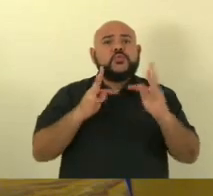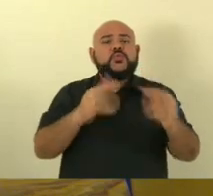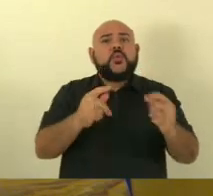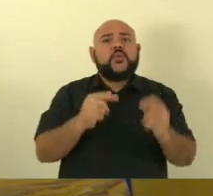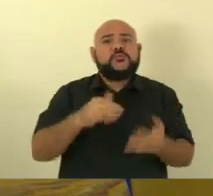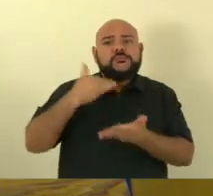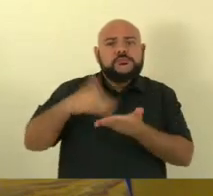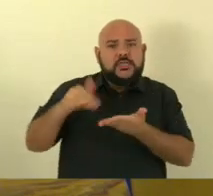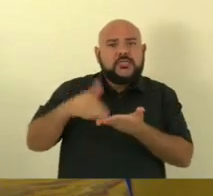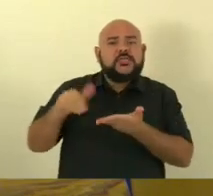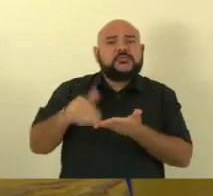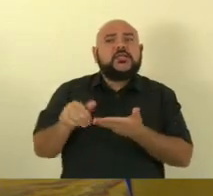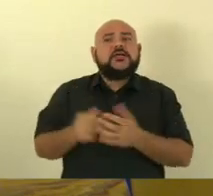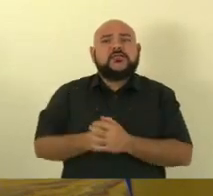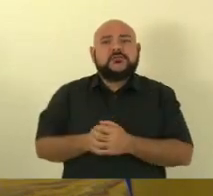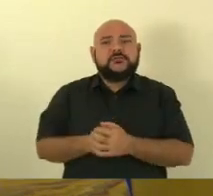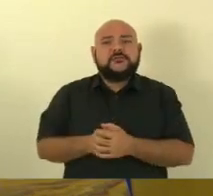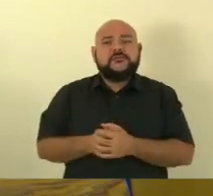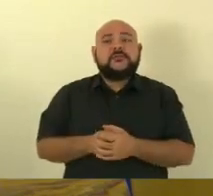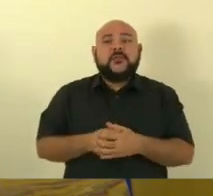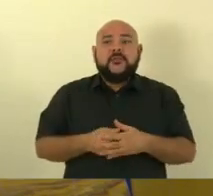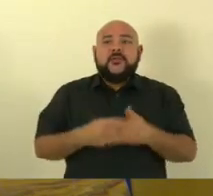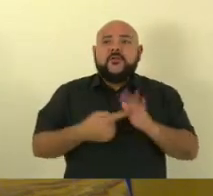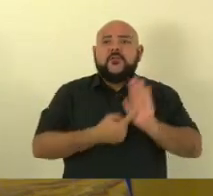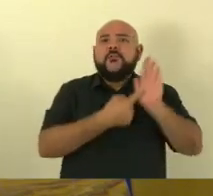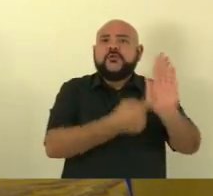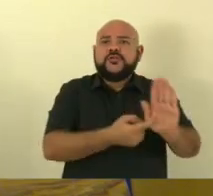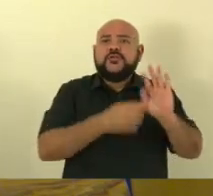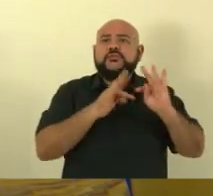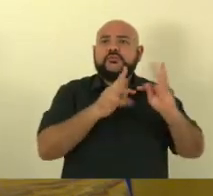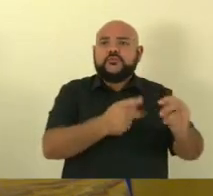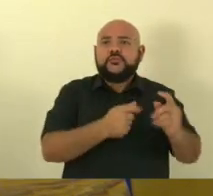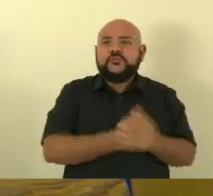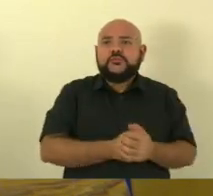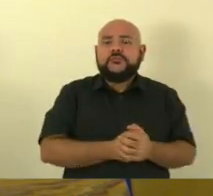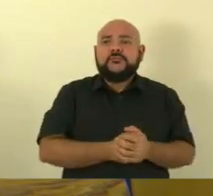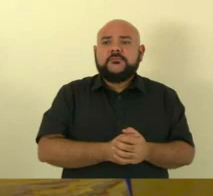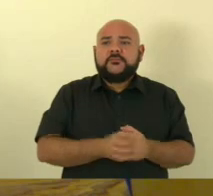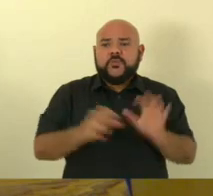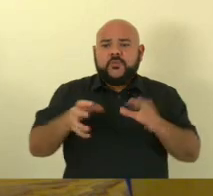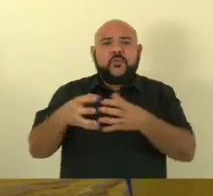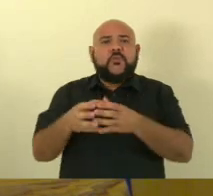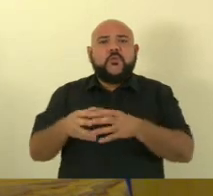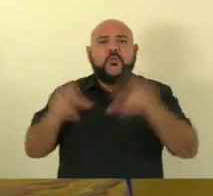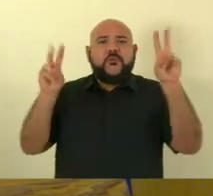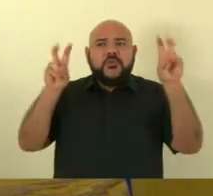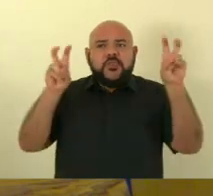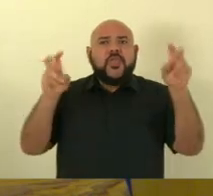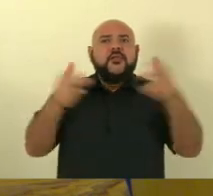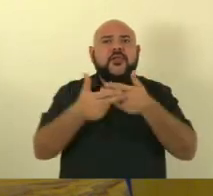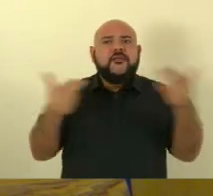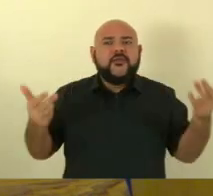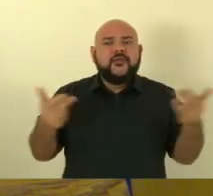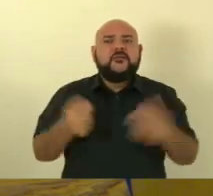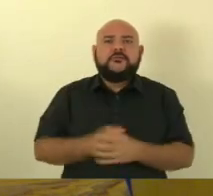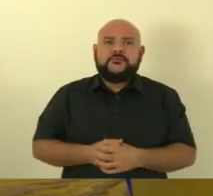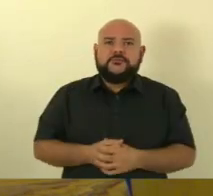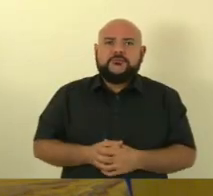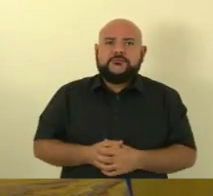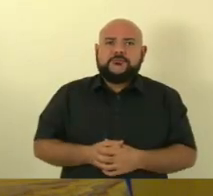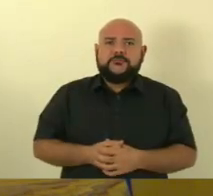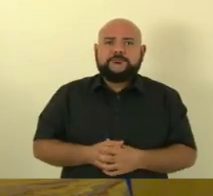execução dessa mesma LDO nas comissões temáticas caro deputado Danilo Baense